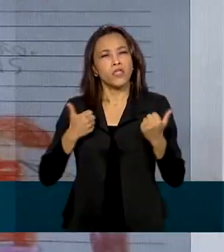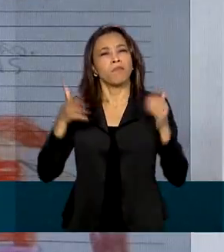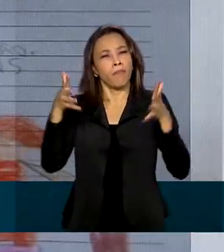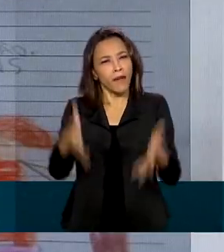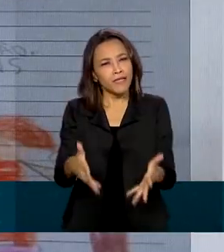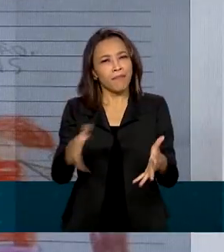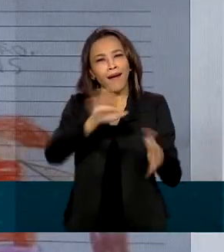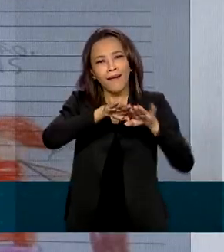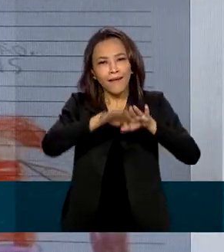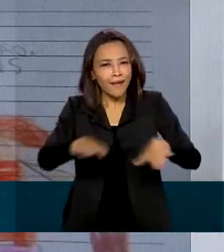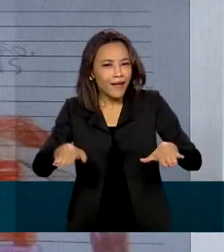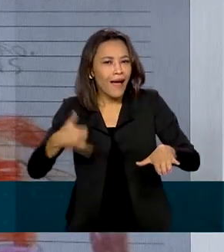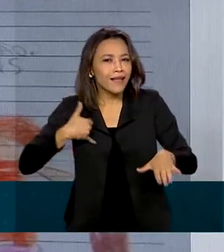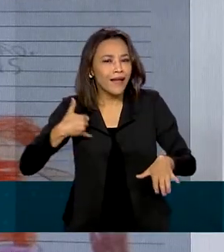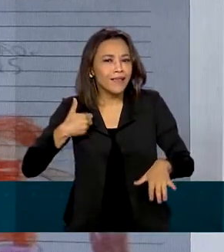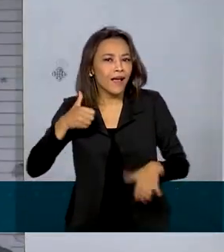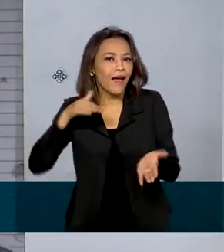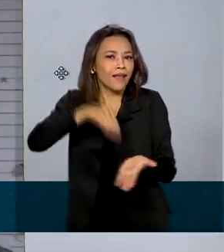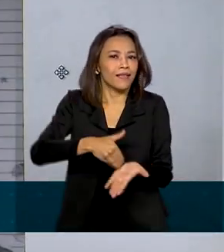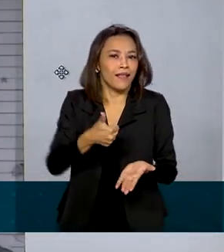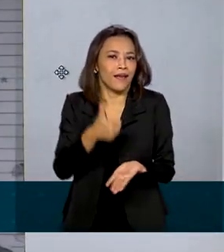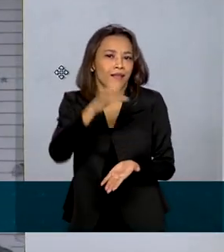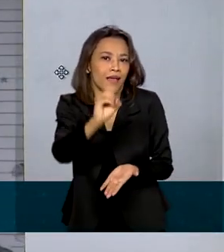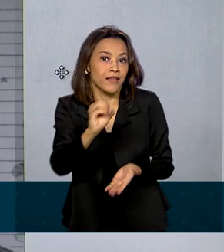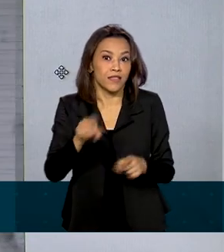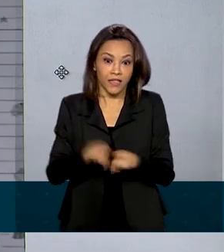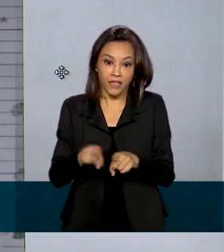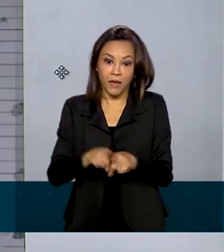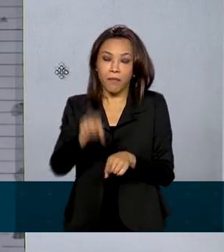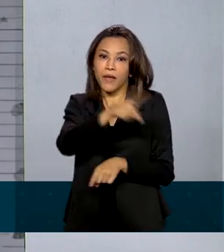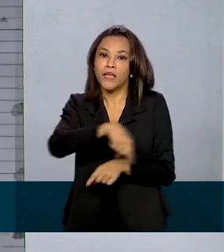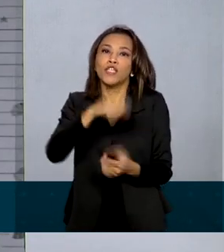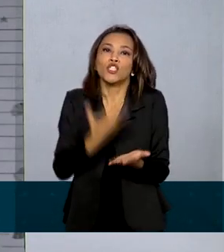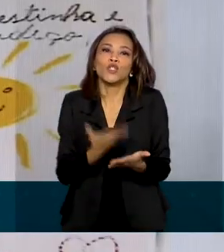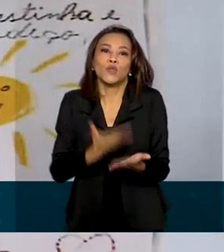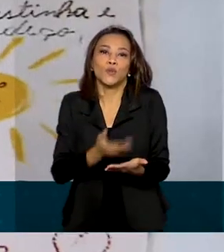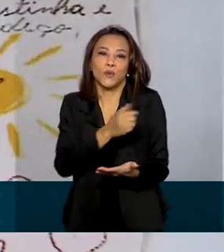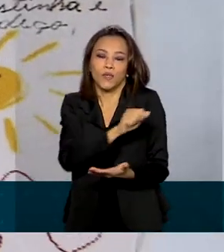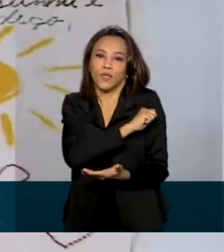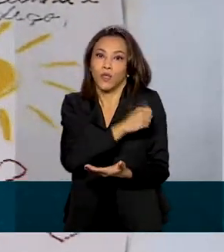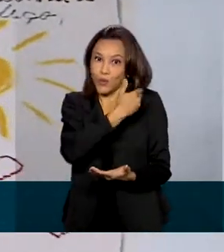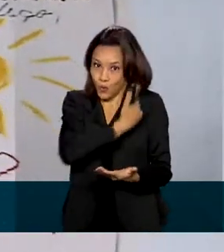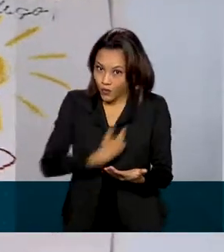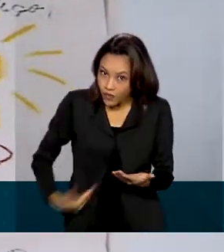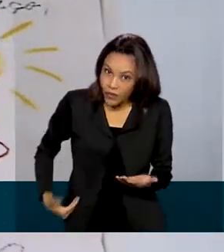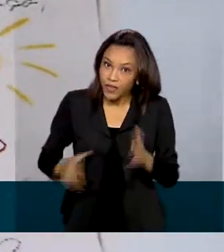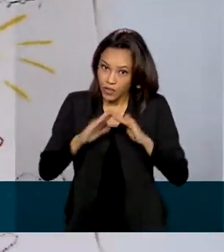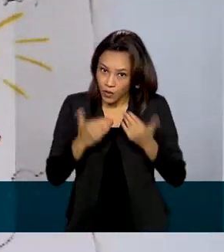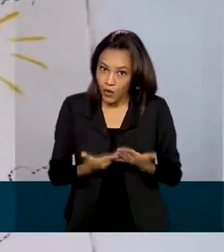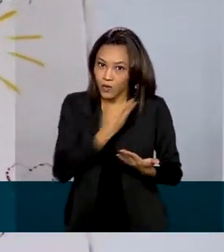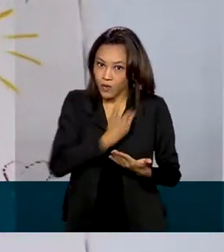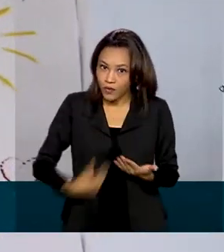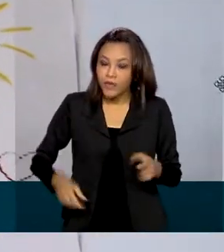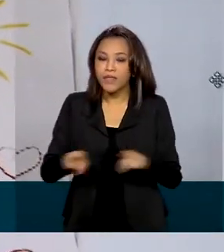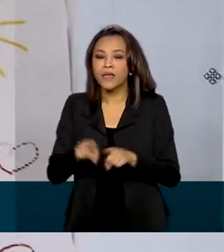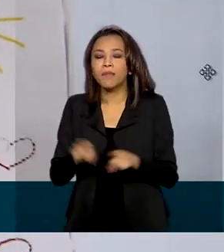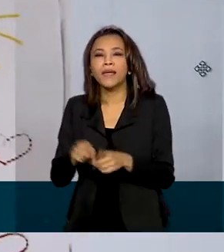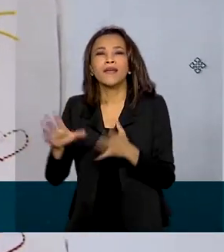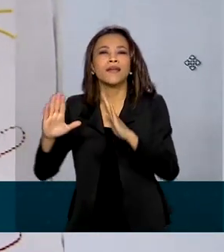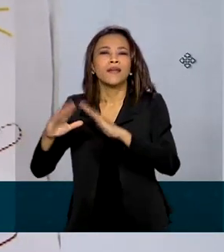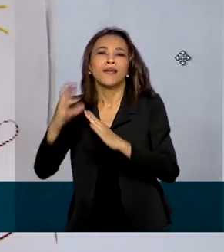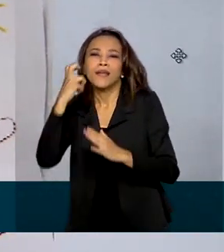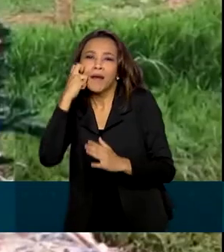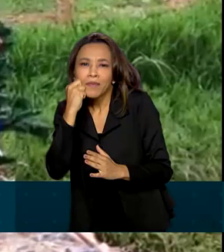Correios crianças de até 10 anos e estudantes de escolas públicas e também crianças acolhidas em creches